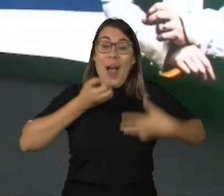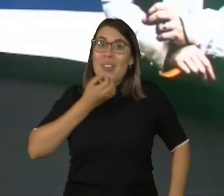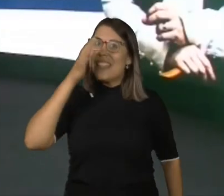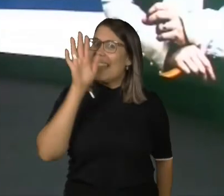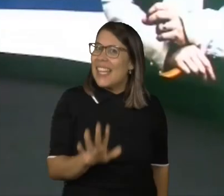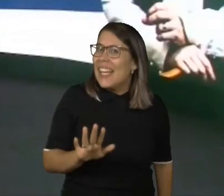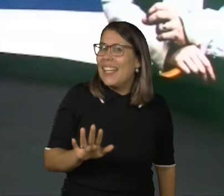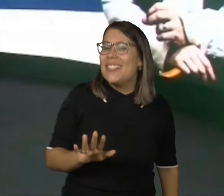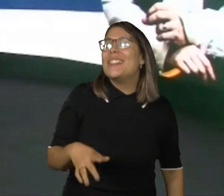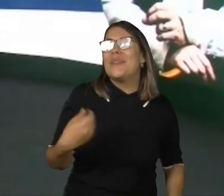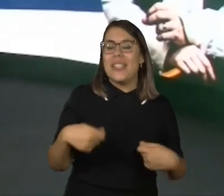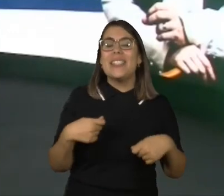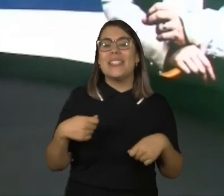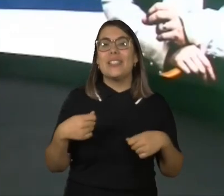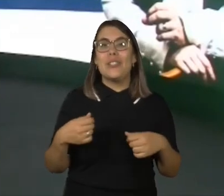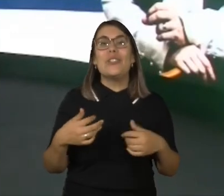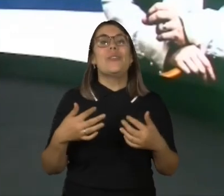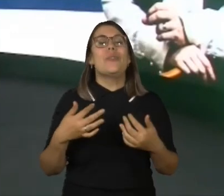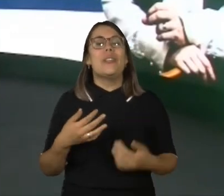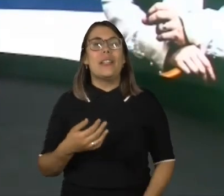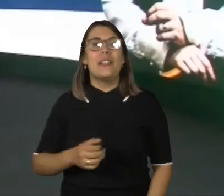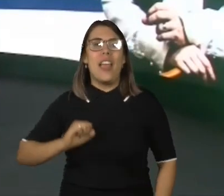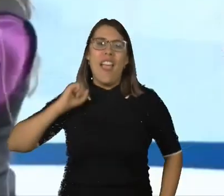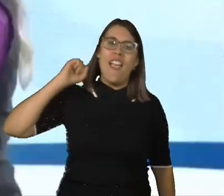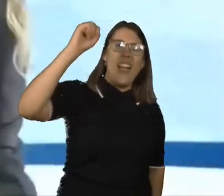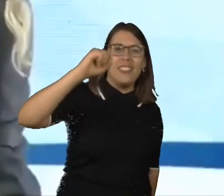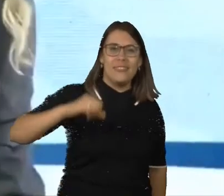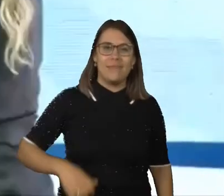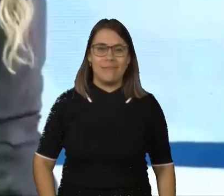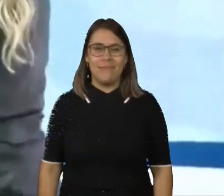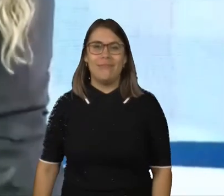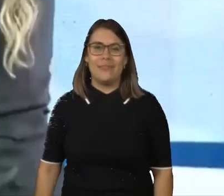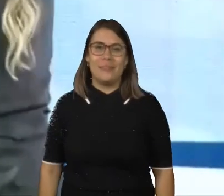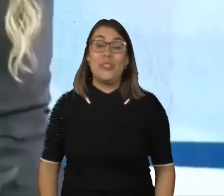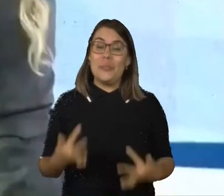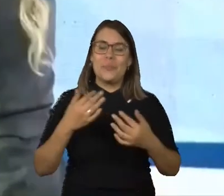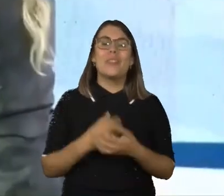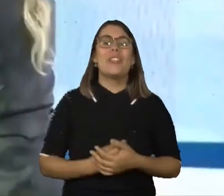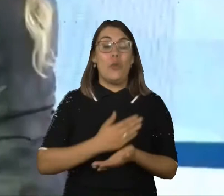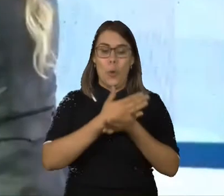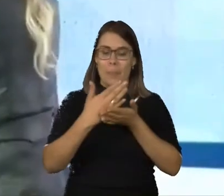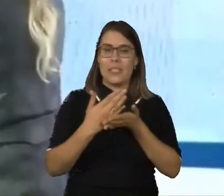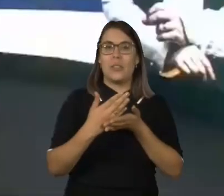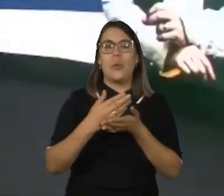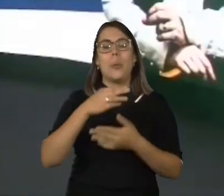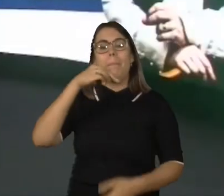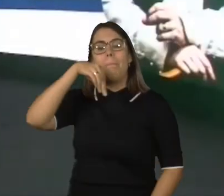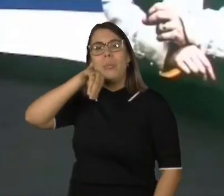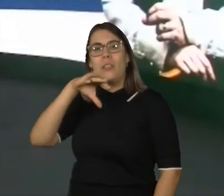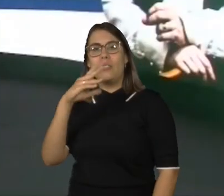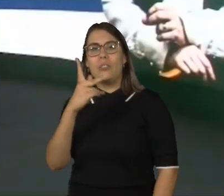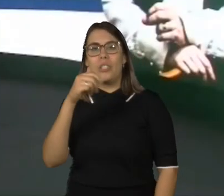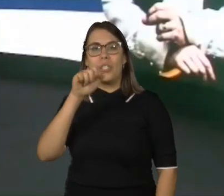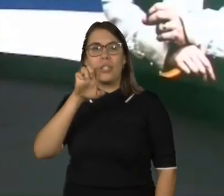a sua intenção do dia. E no final vai dizer rei. Ok? Com a mãozinha. Vamos lá, então? Vamos começar pelo Michael a sua intenção